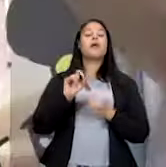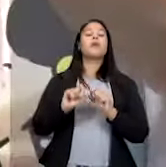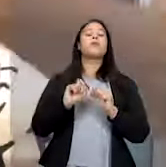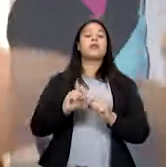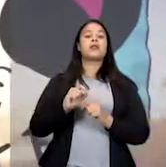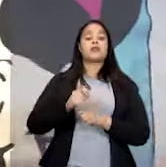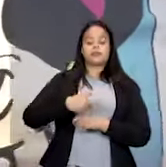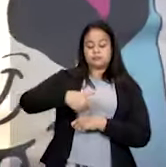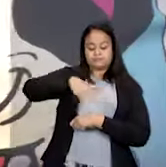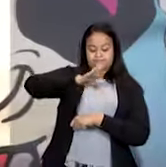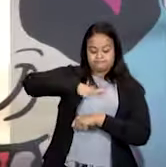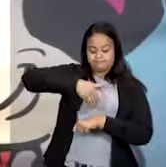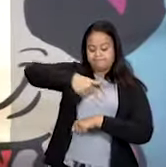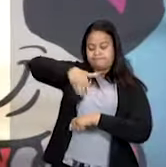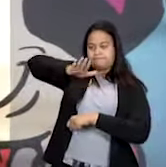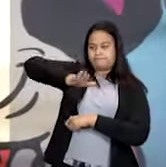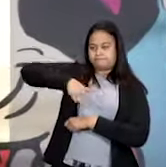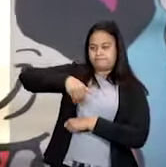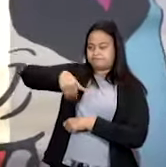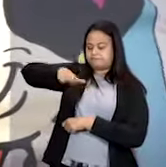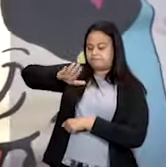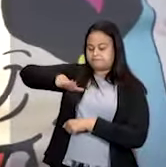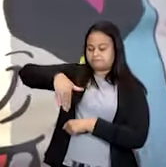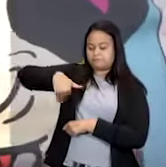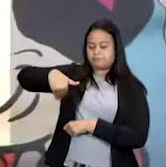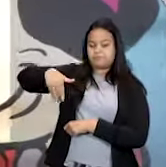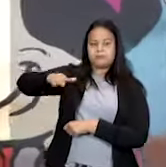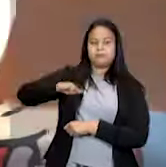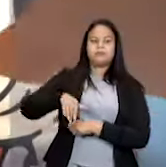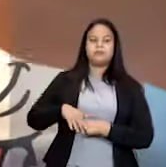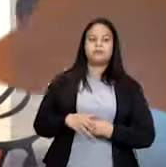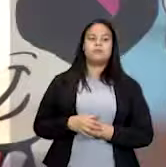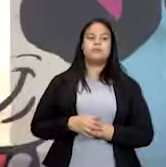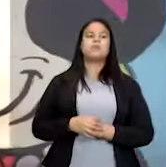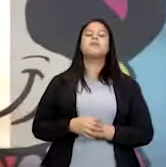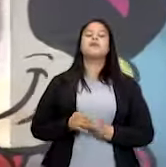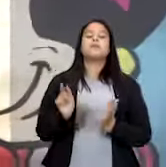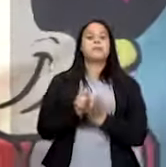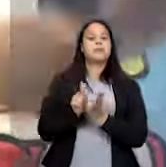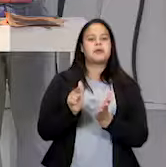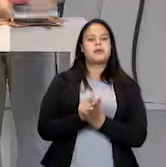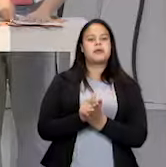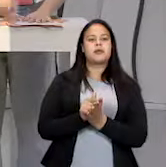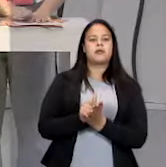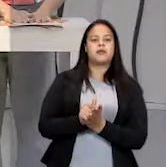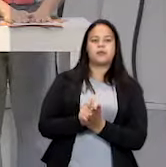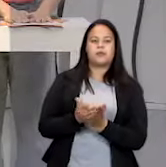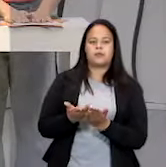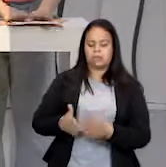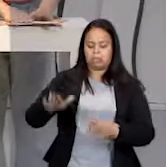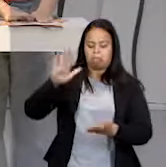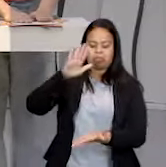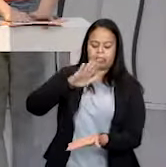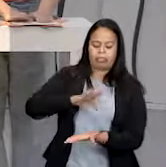seja, passar a tinta. E vai pegar uma folha. E...